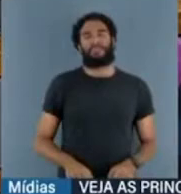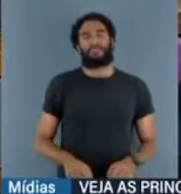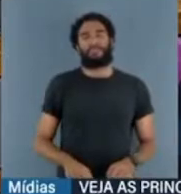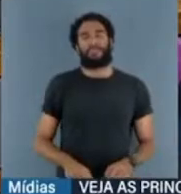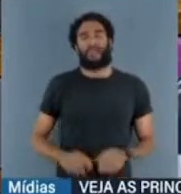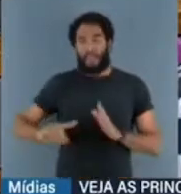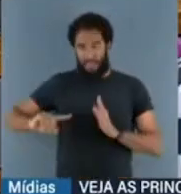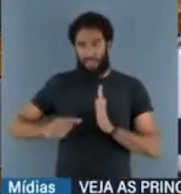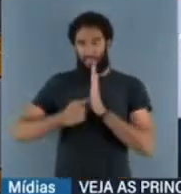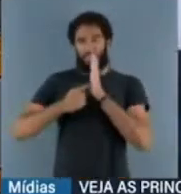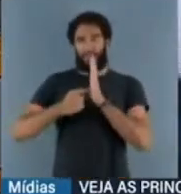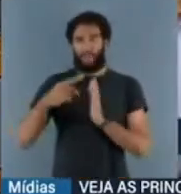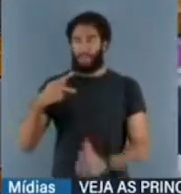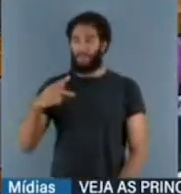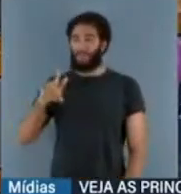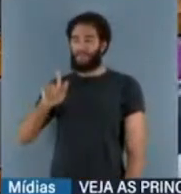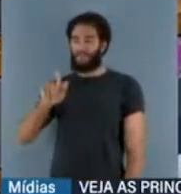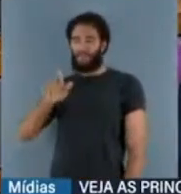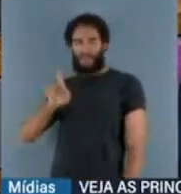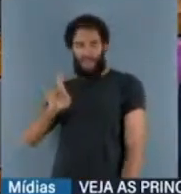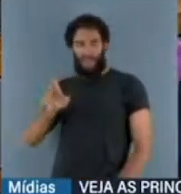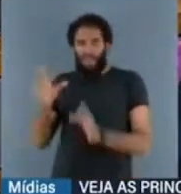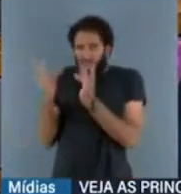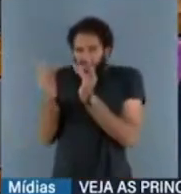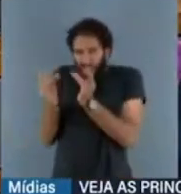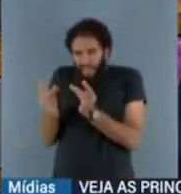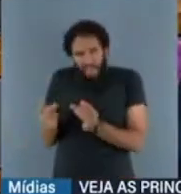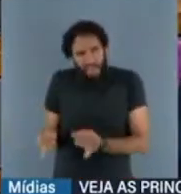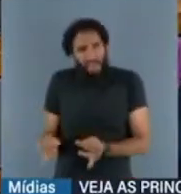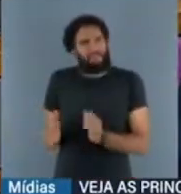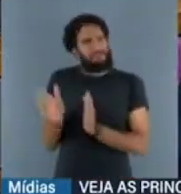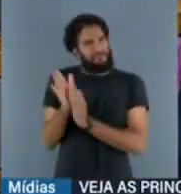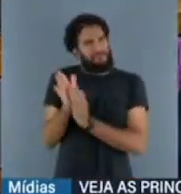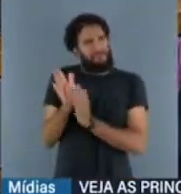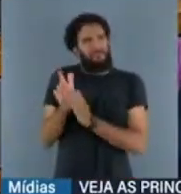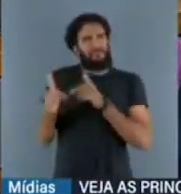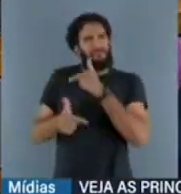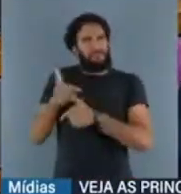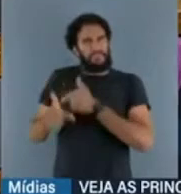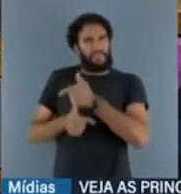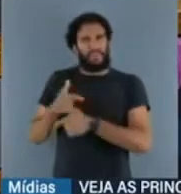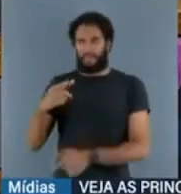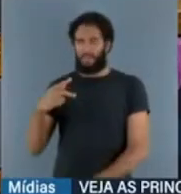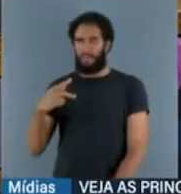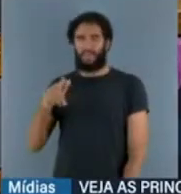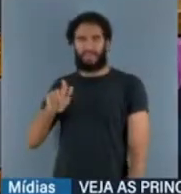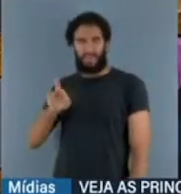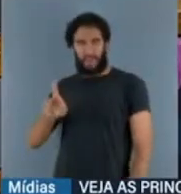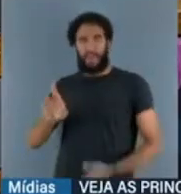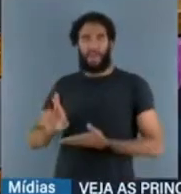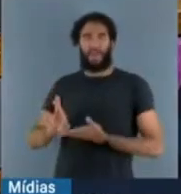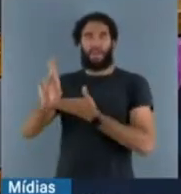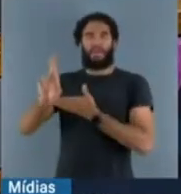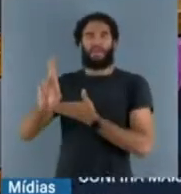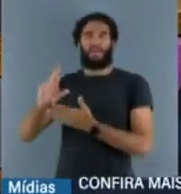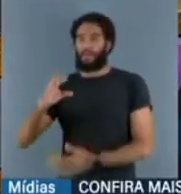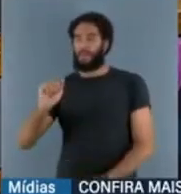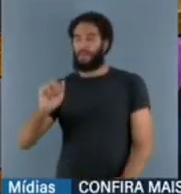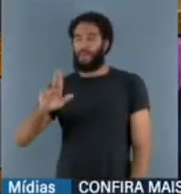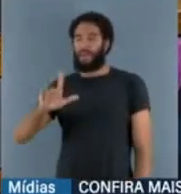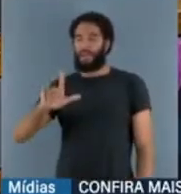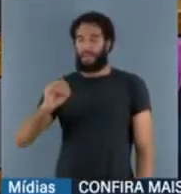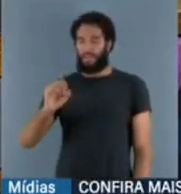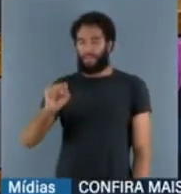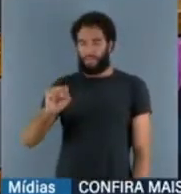PGR é muito detalhada. Eu quero parabenizar aqui o trabalho da PGR em nome do senhor Carlos Frederico,